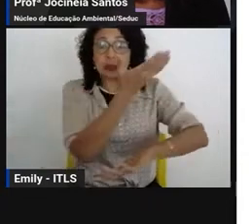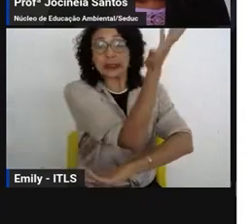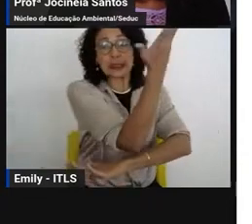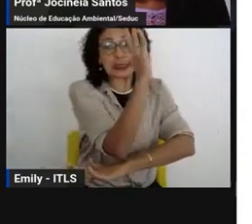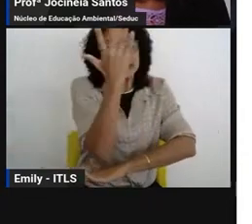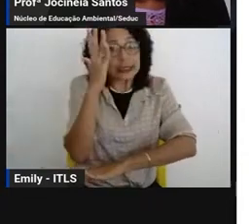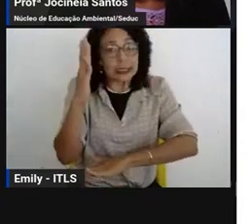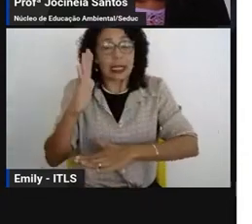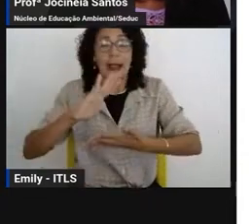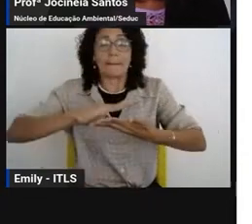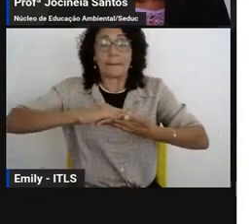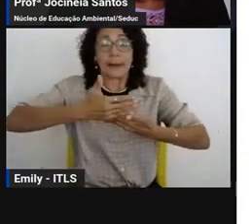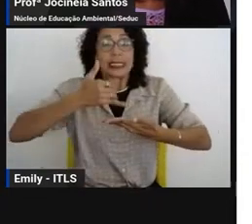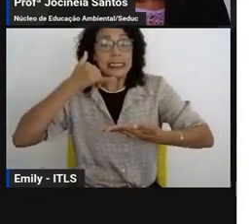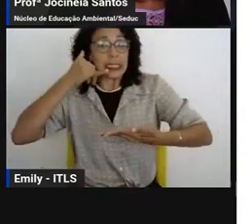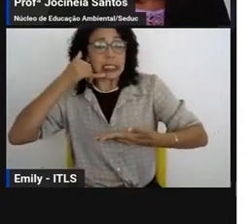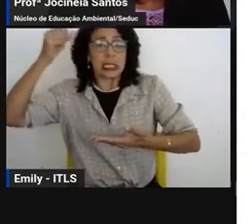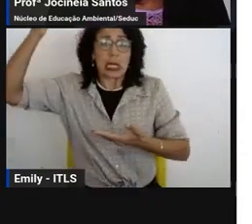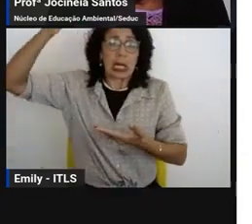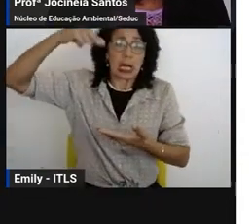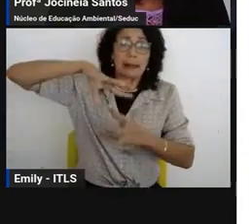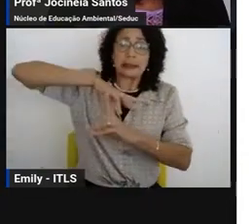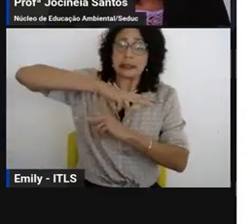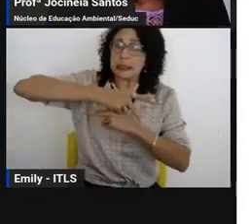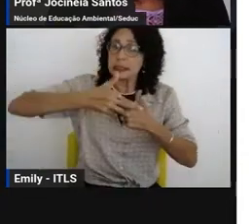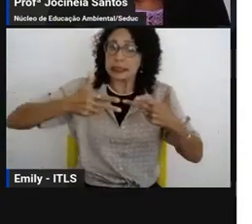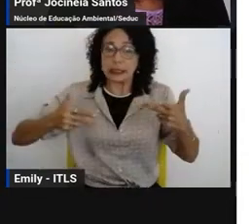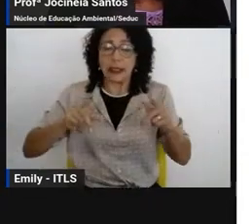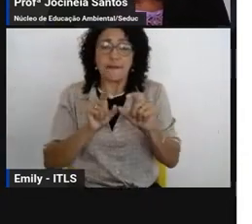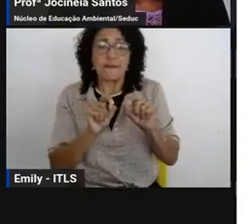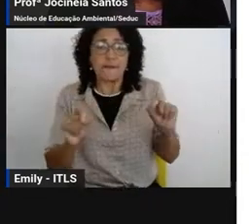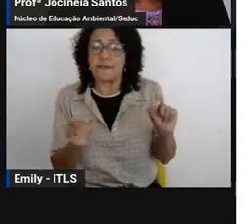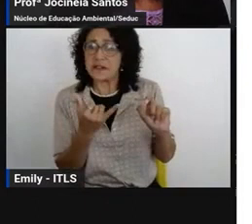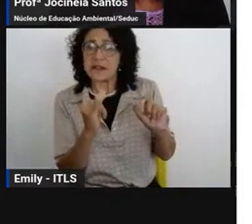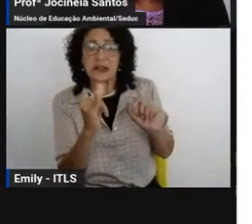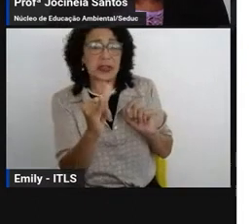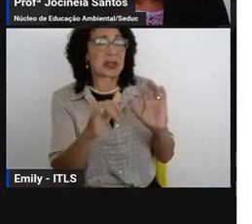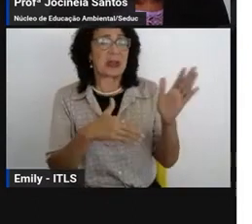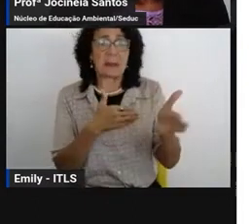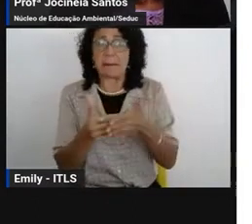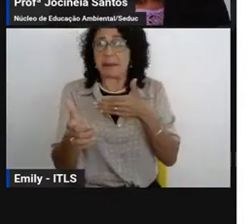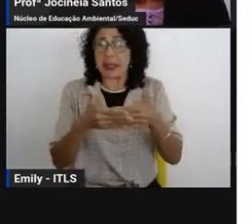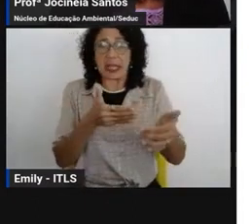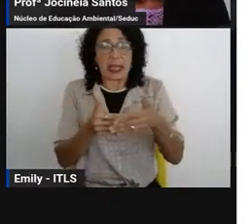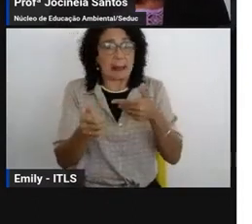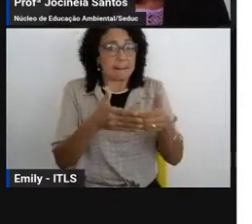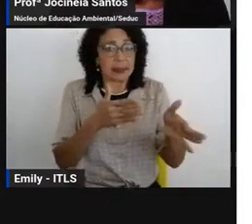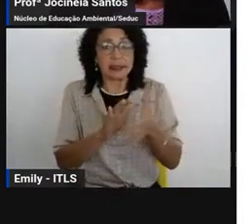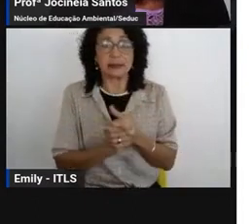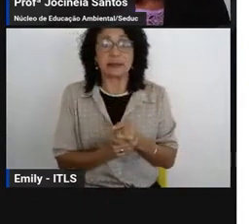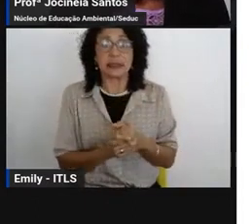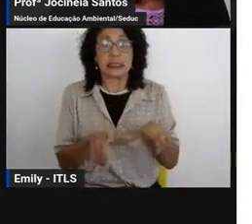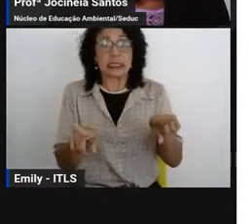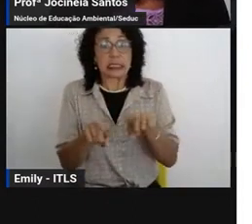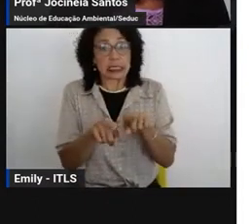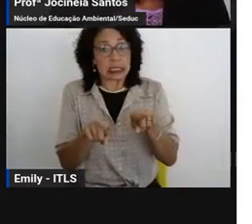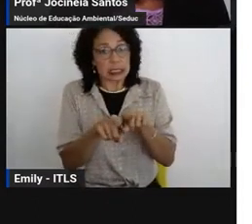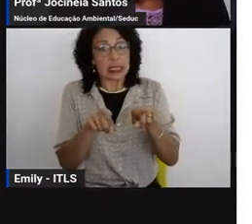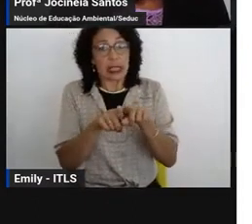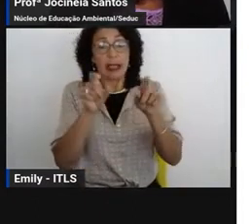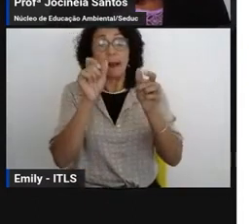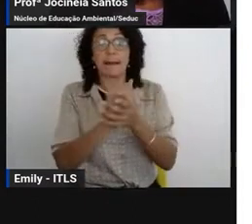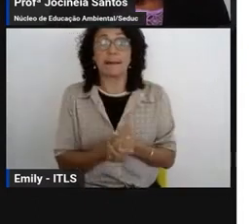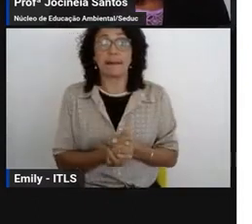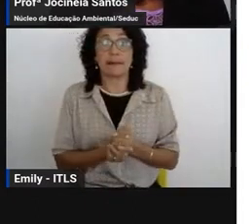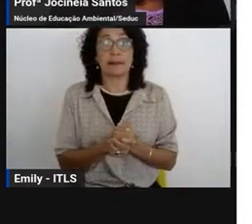aparelho eletroeletrônico aumentar a formação socioambiental da comunidade escolar enfatizar a